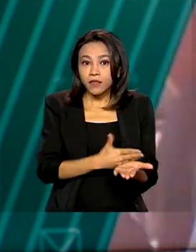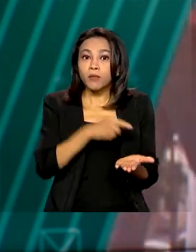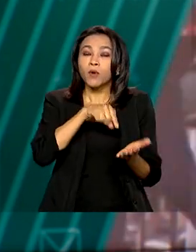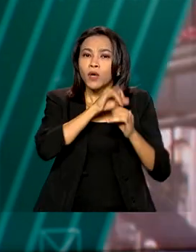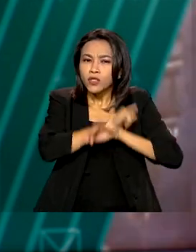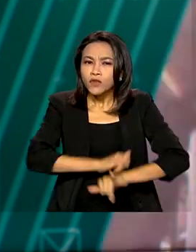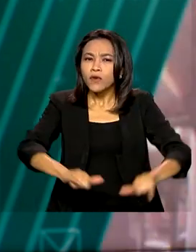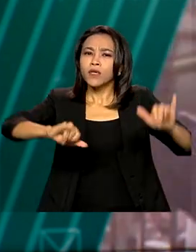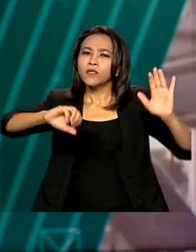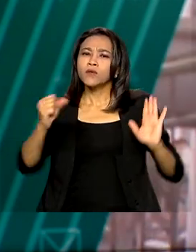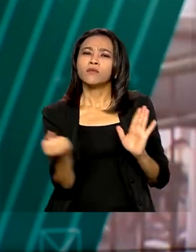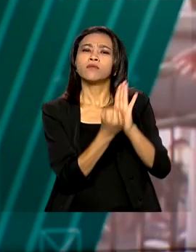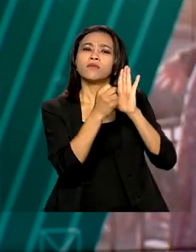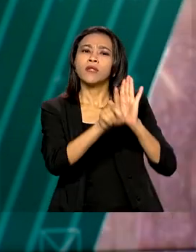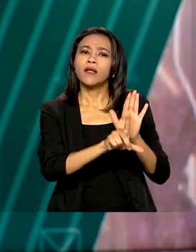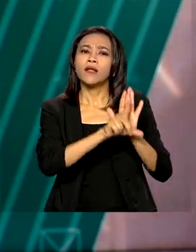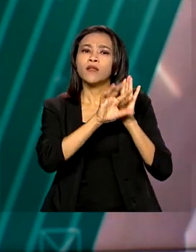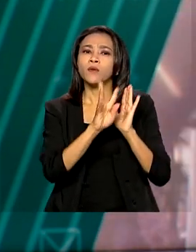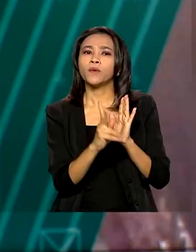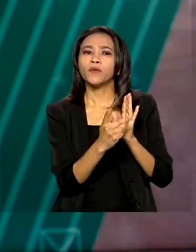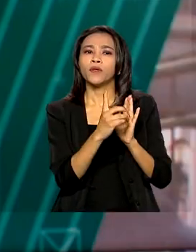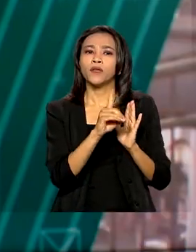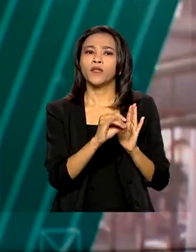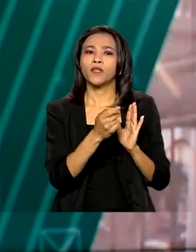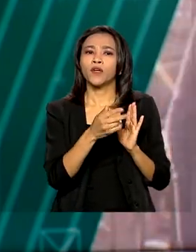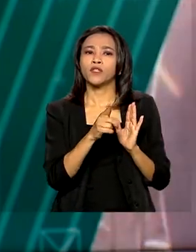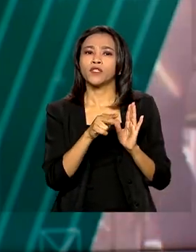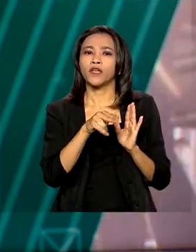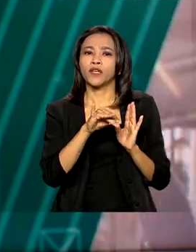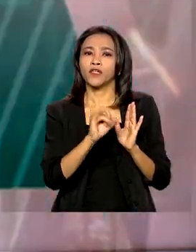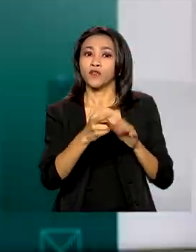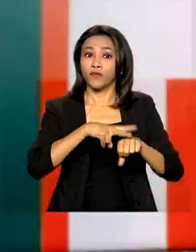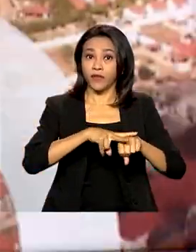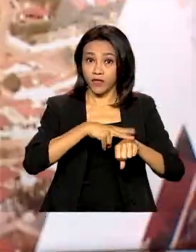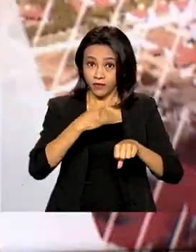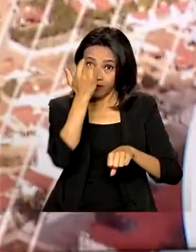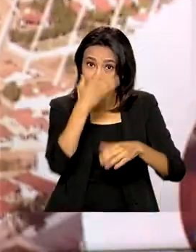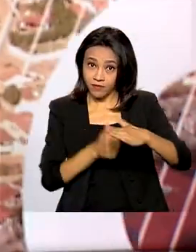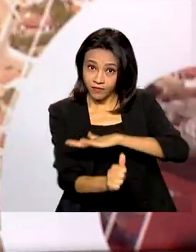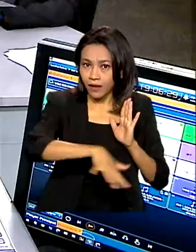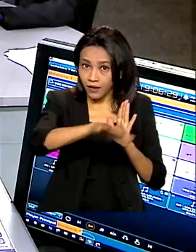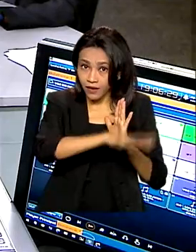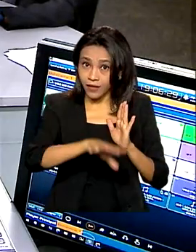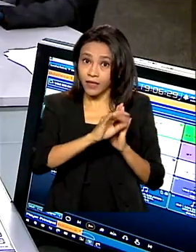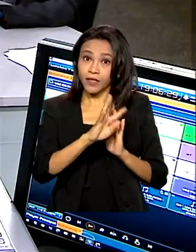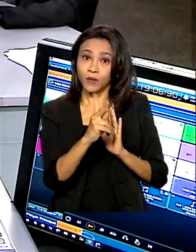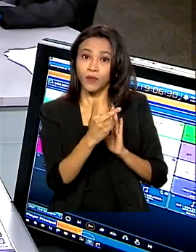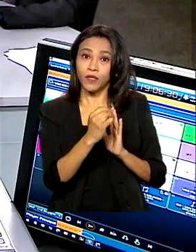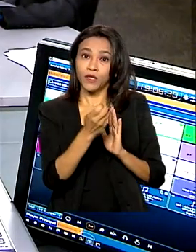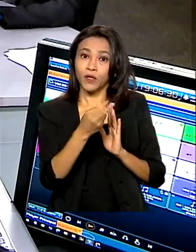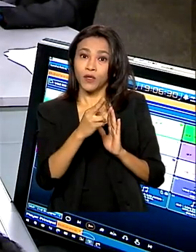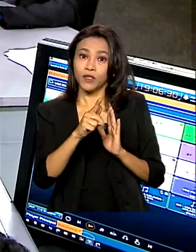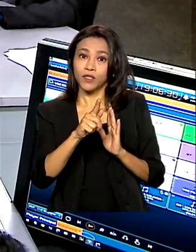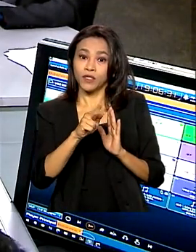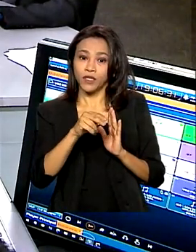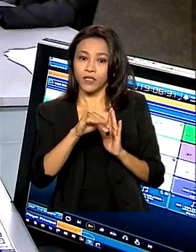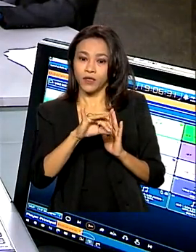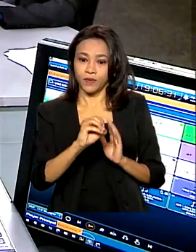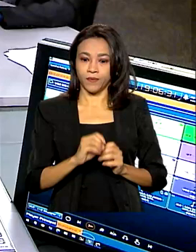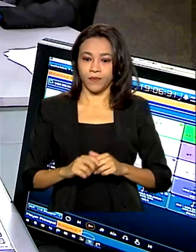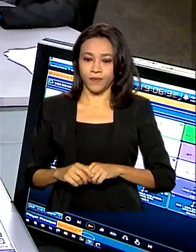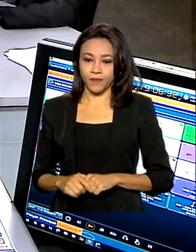marco legal do hidrogênio verde. A medida vai facilitar investimentos no setor. O Brasil é